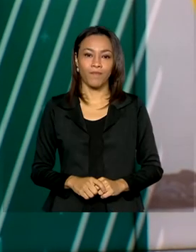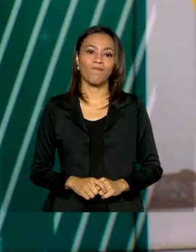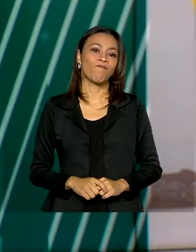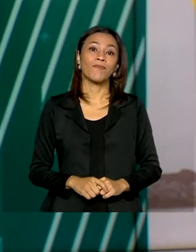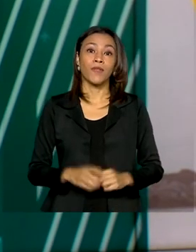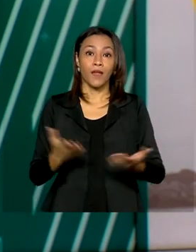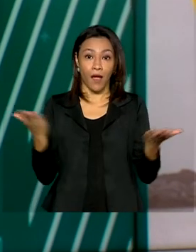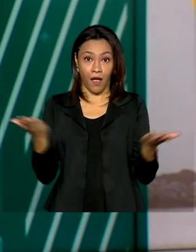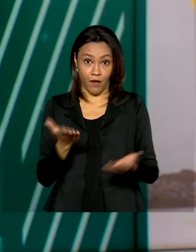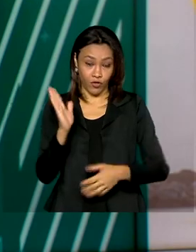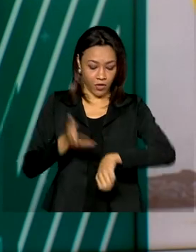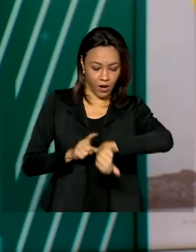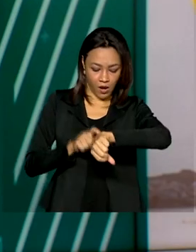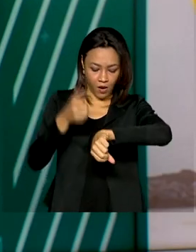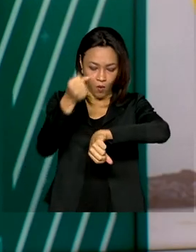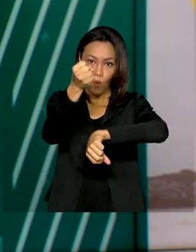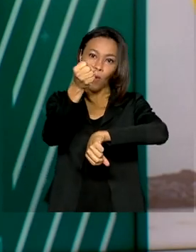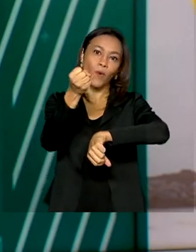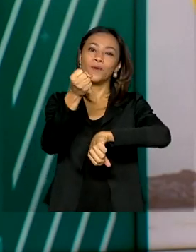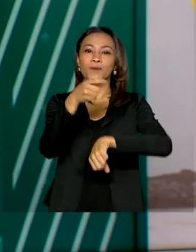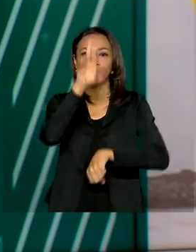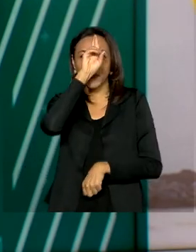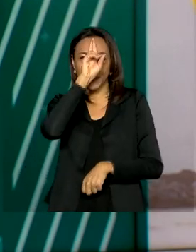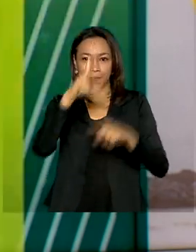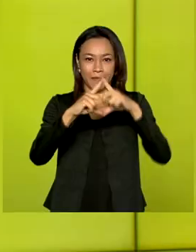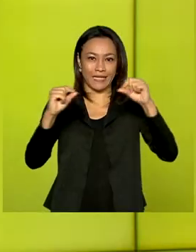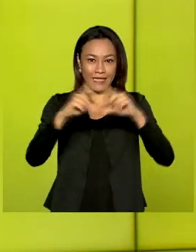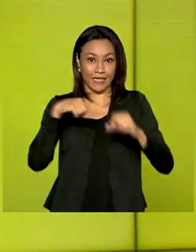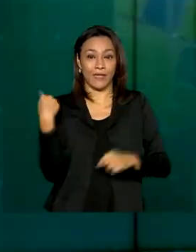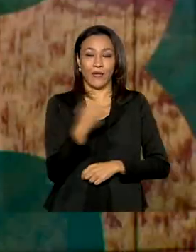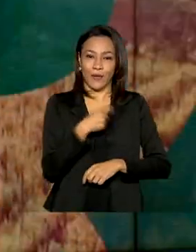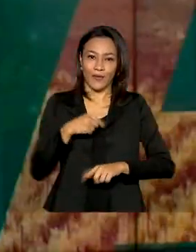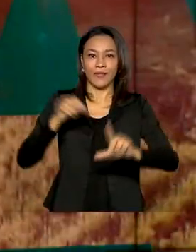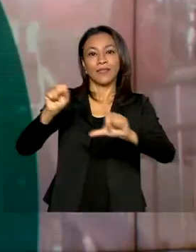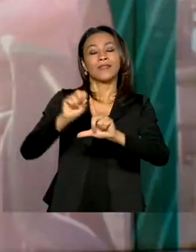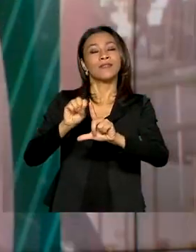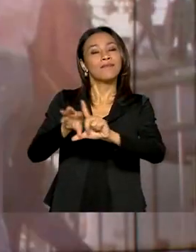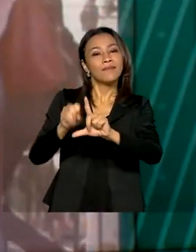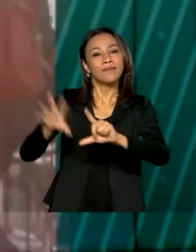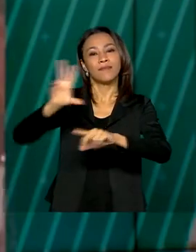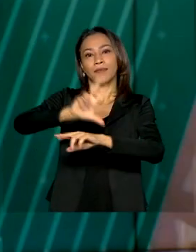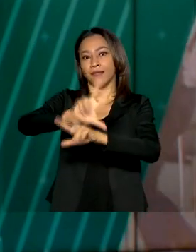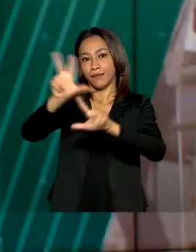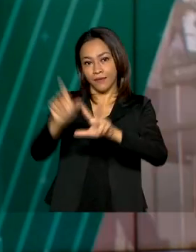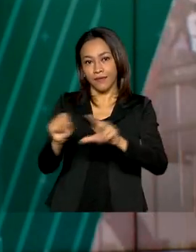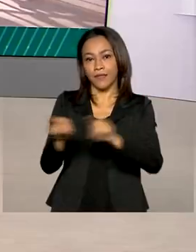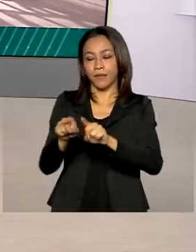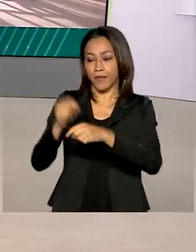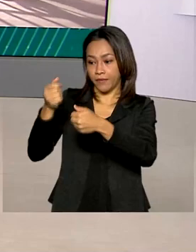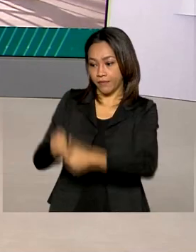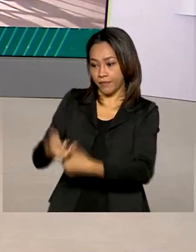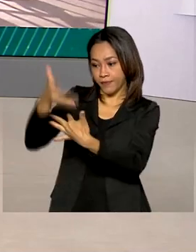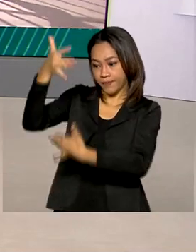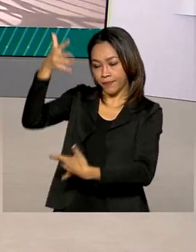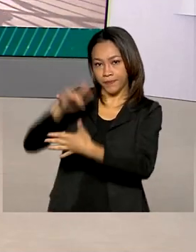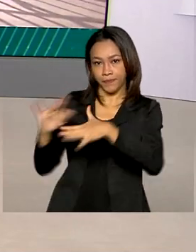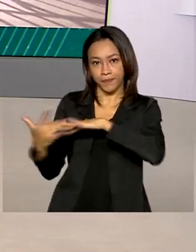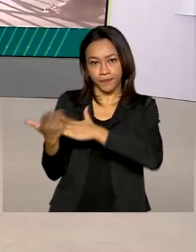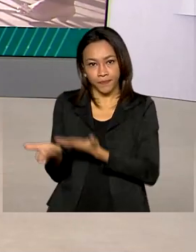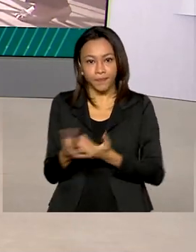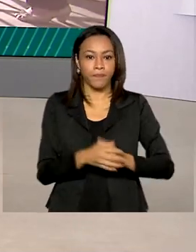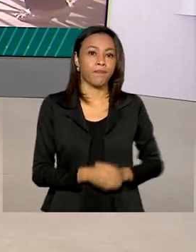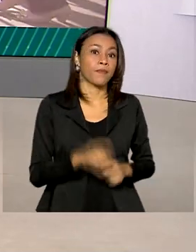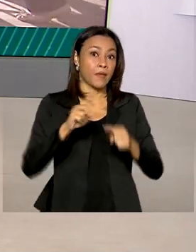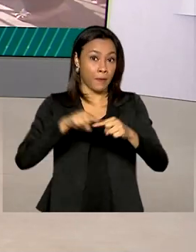Agora são oito horas em ponto em Brasília. Nós estamos ao vivo pela TV Brasil e redes sociais. Na próxima terça